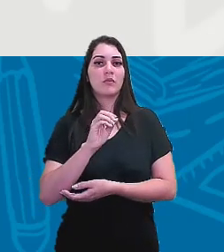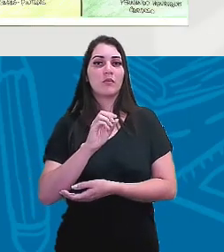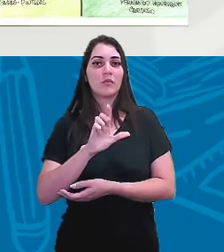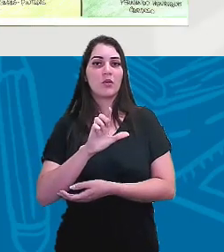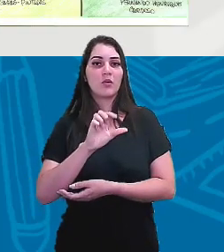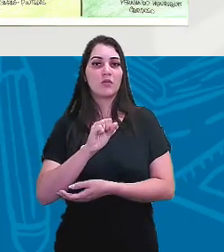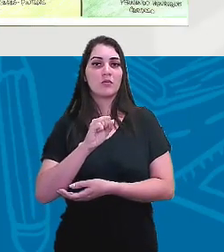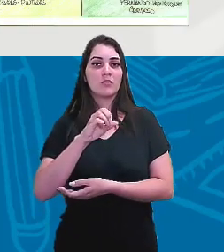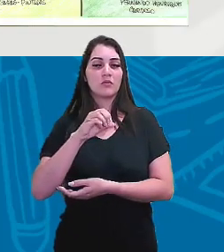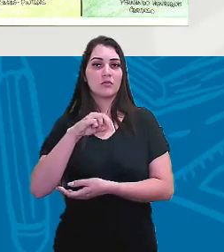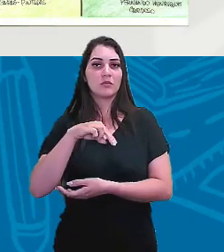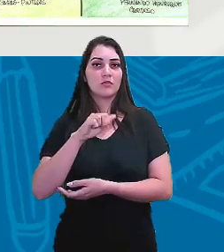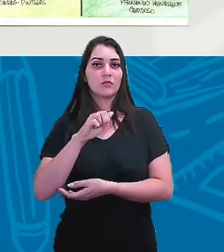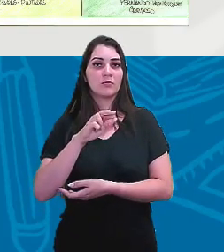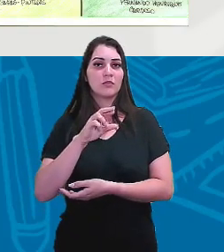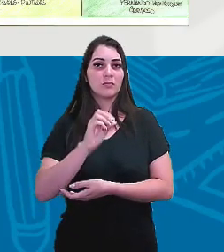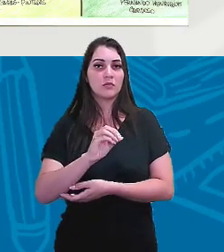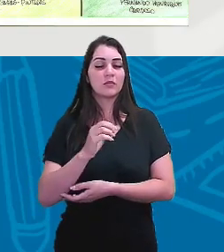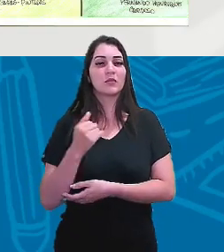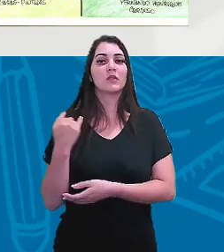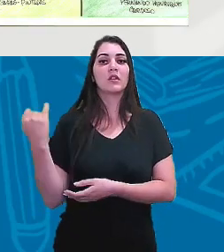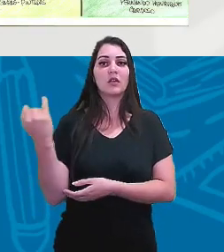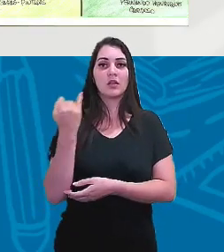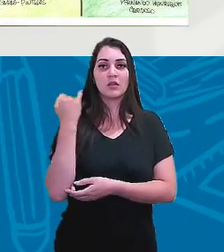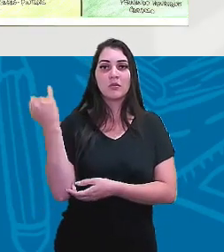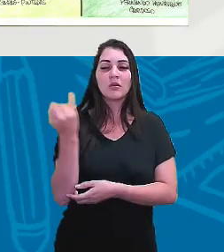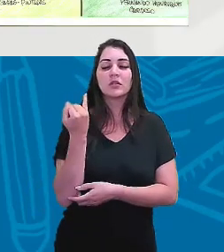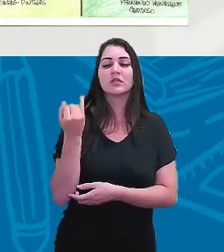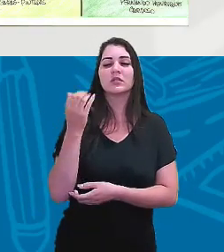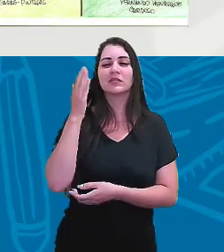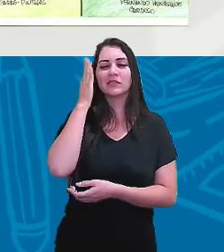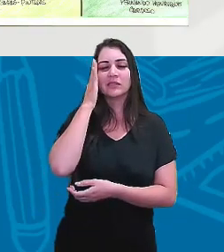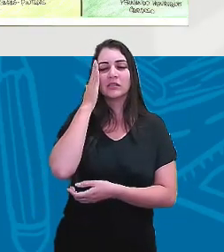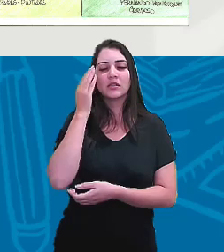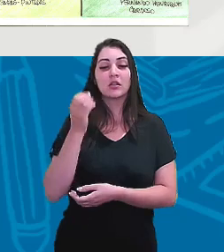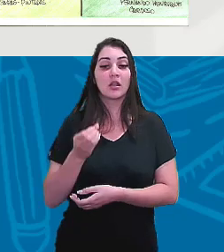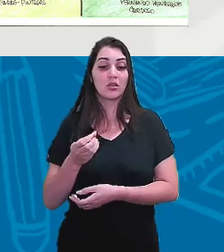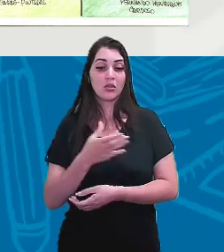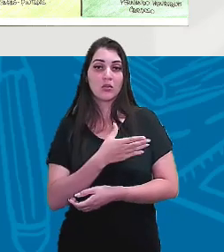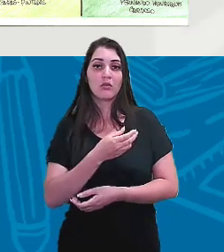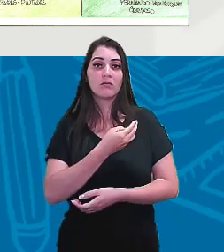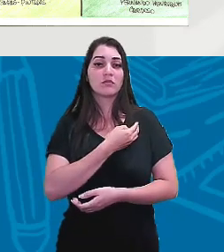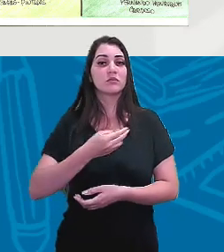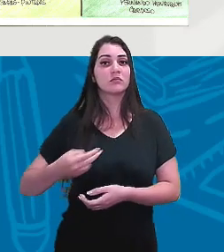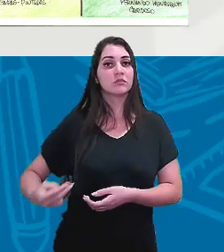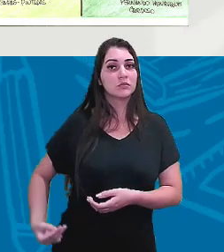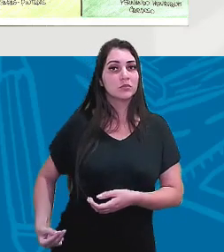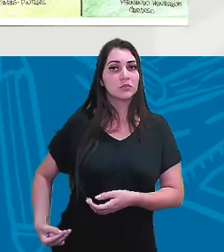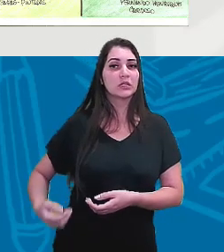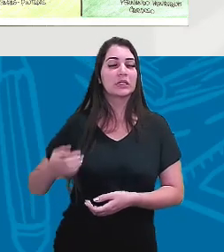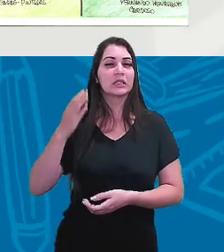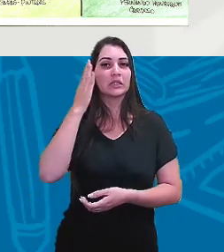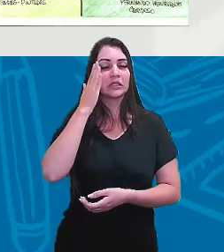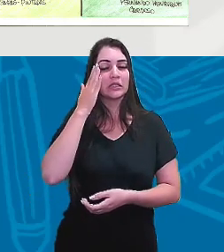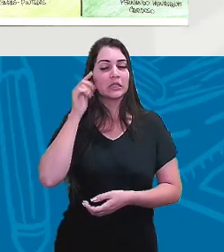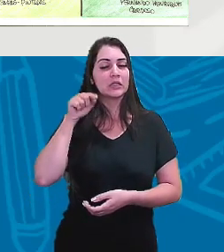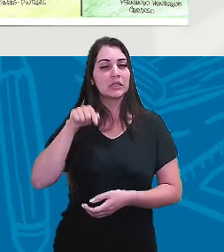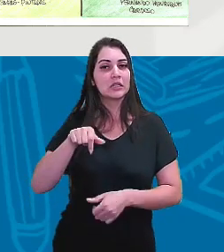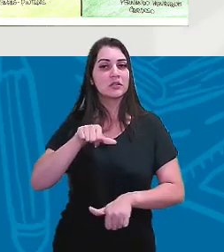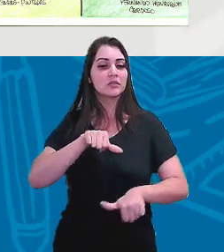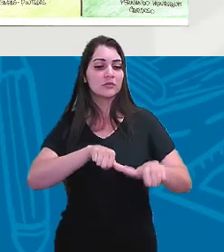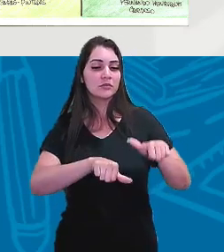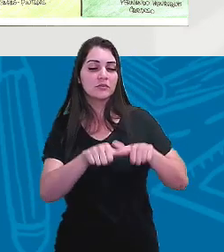Então, a importância da gente entender essa nova república é compreender que essas mudanças